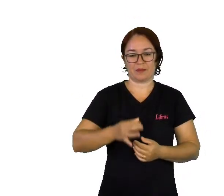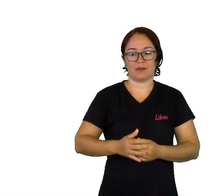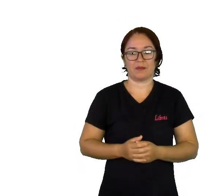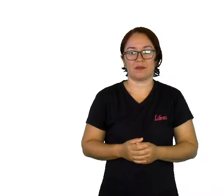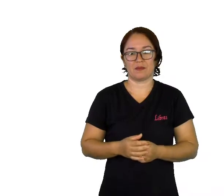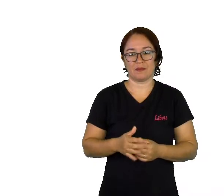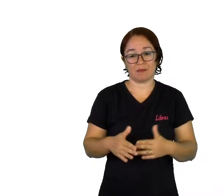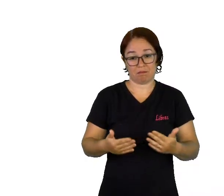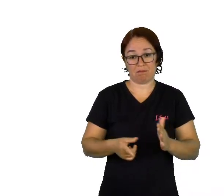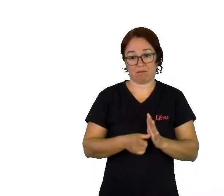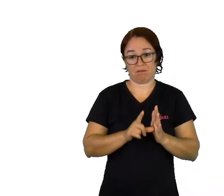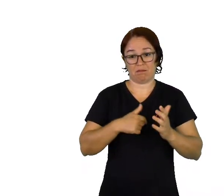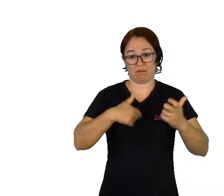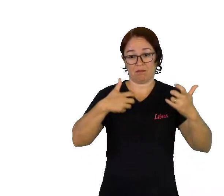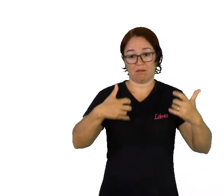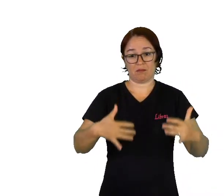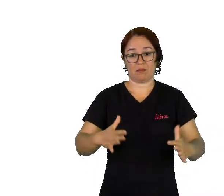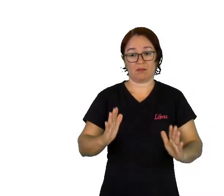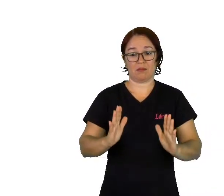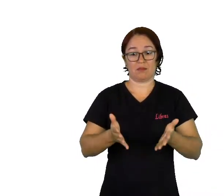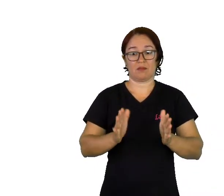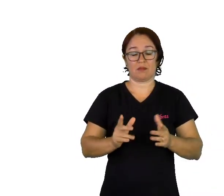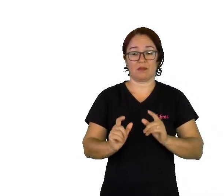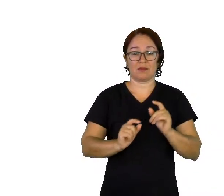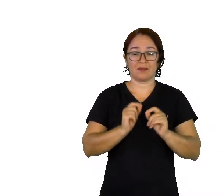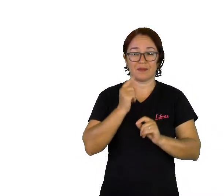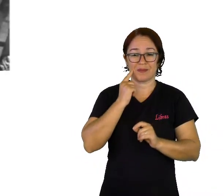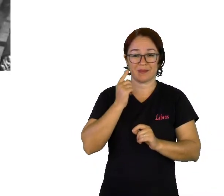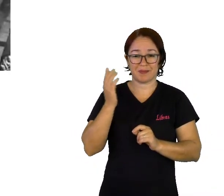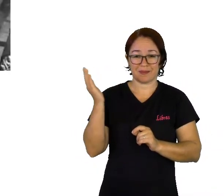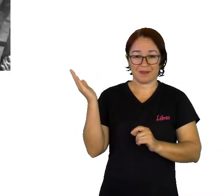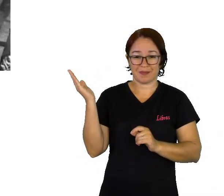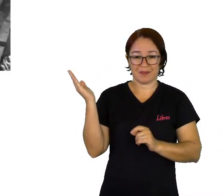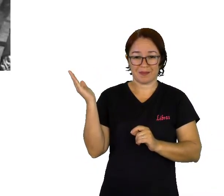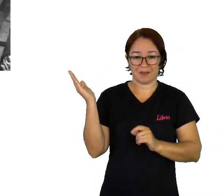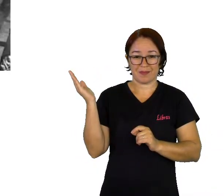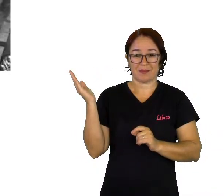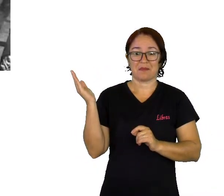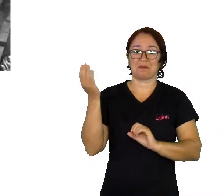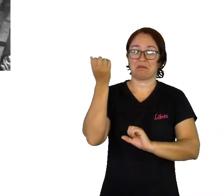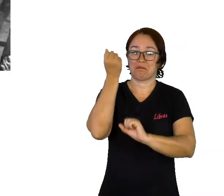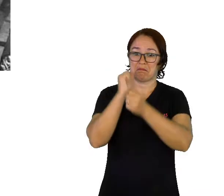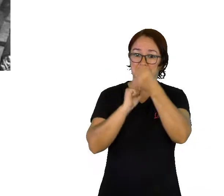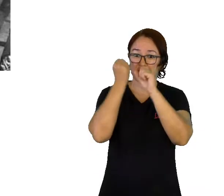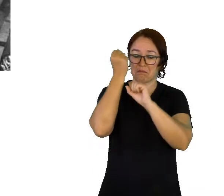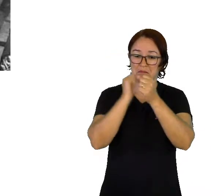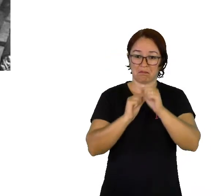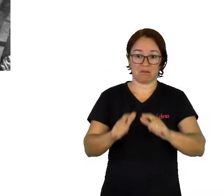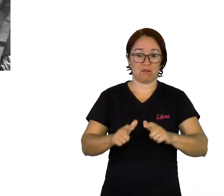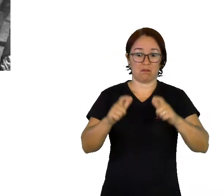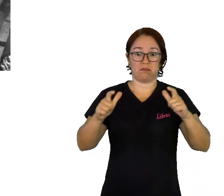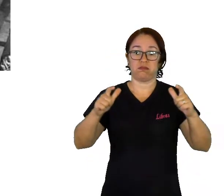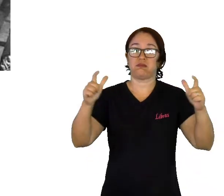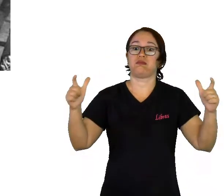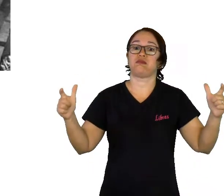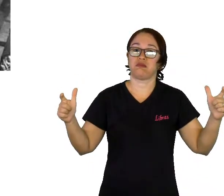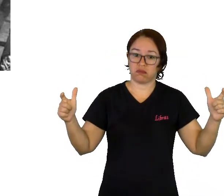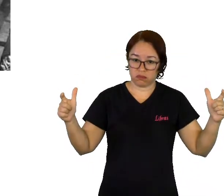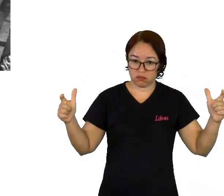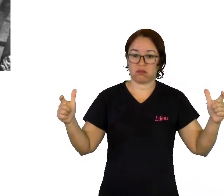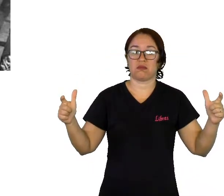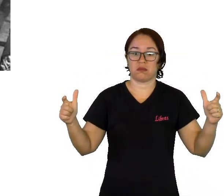disse para vocês, olha, vocês podem ver a imagem da Revolução Industrial. Foi um período de grande